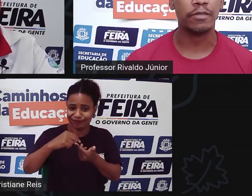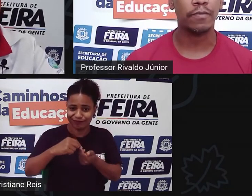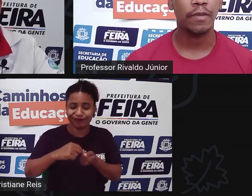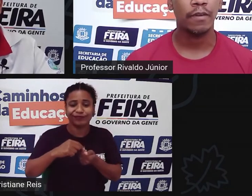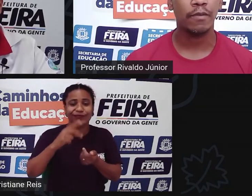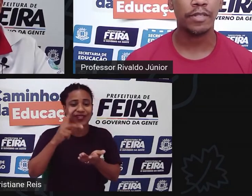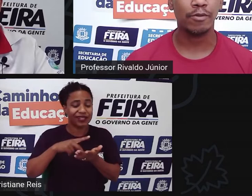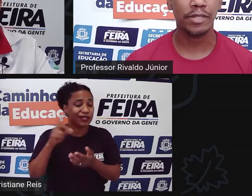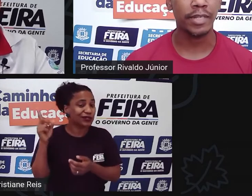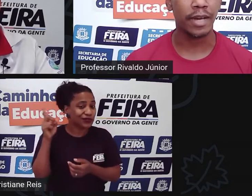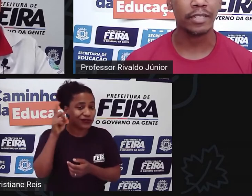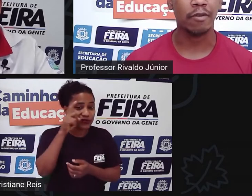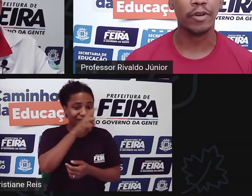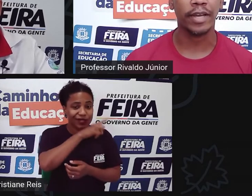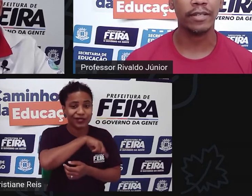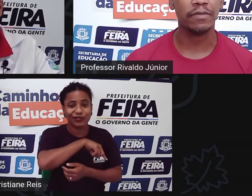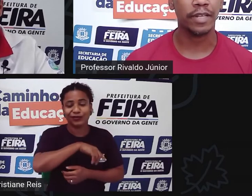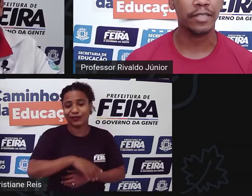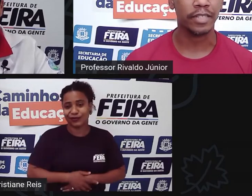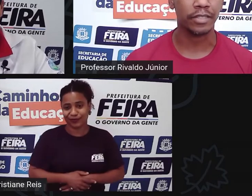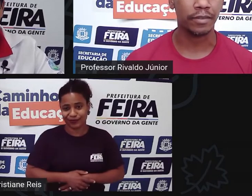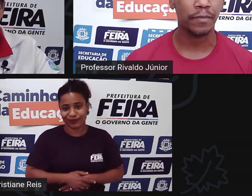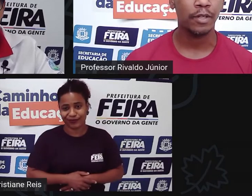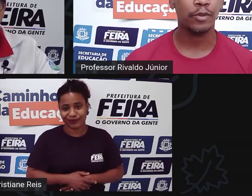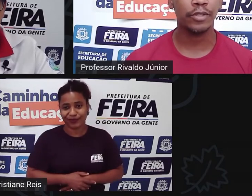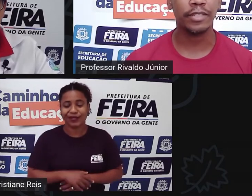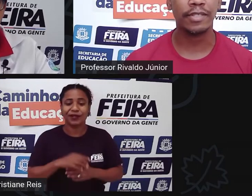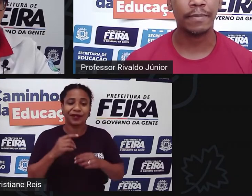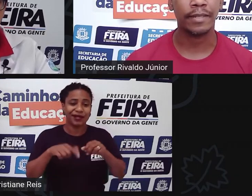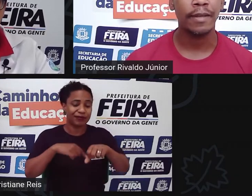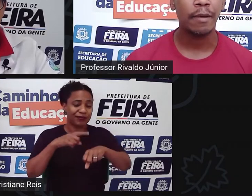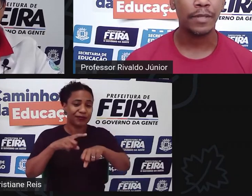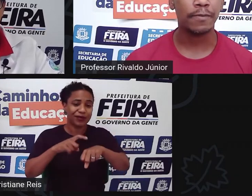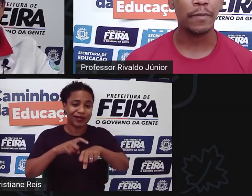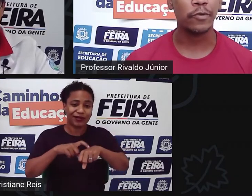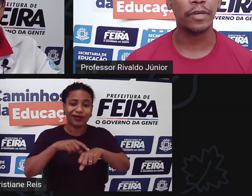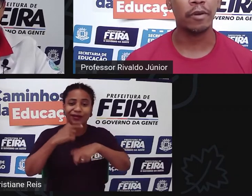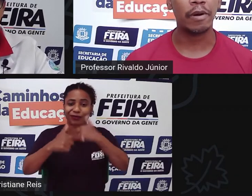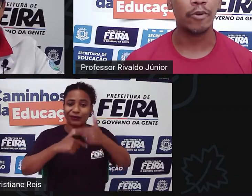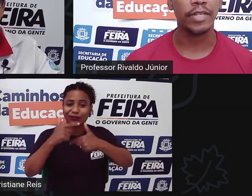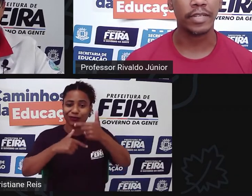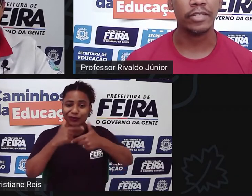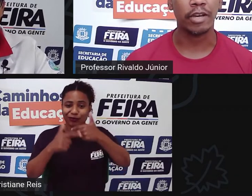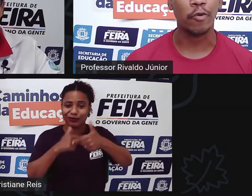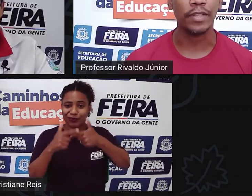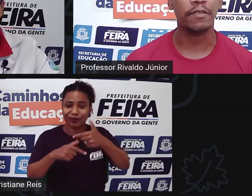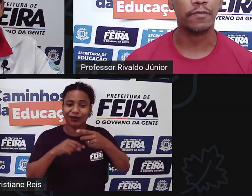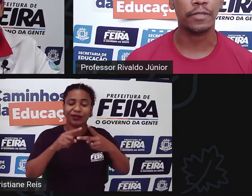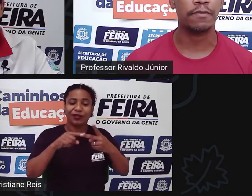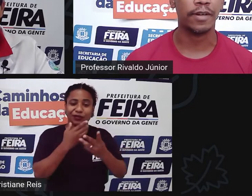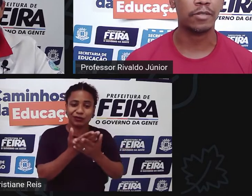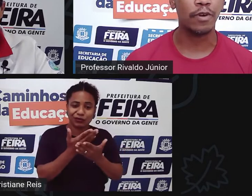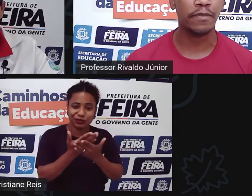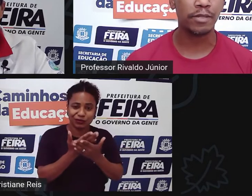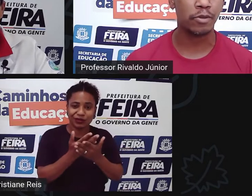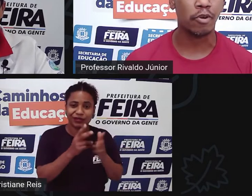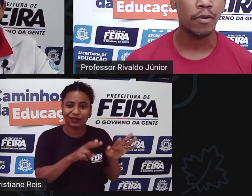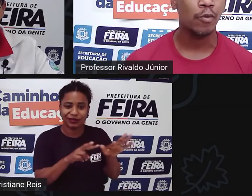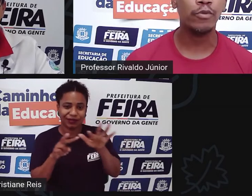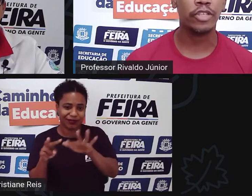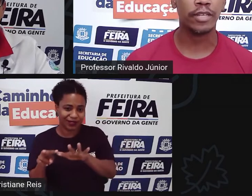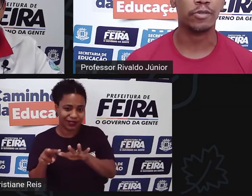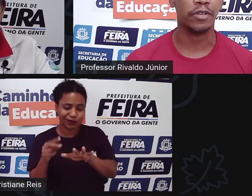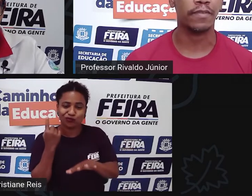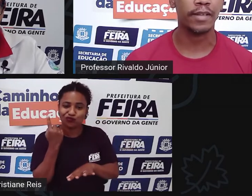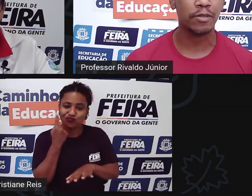difícil você conseguir encaixar qualquer atividade extra durante a semana principalmente porque não é uma coisa que a gente recomenda que se faça uma vez só